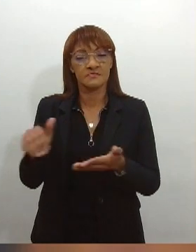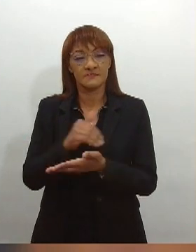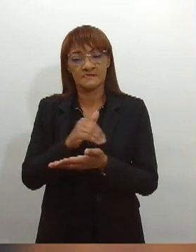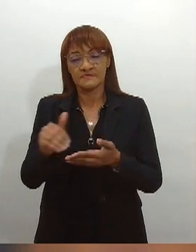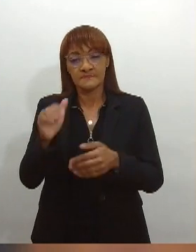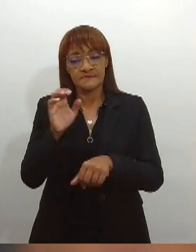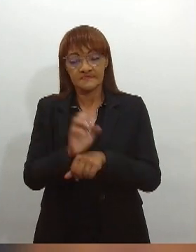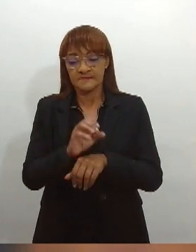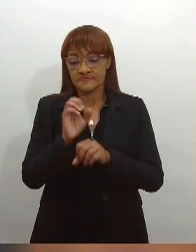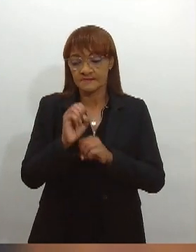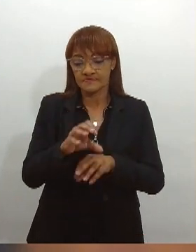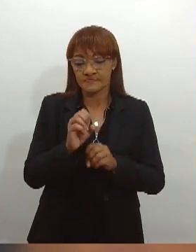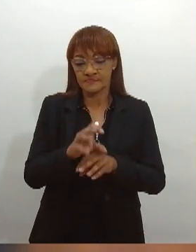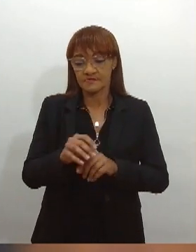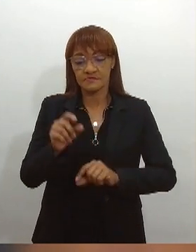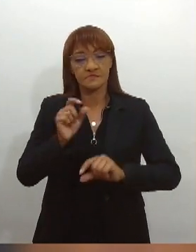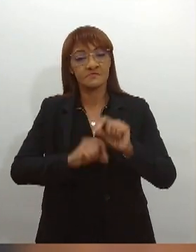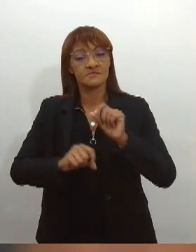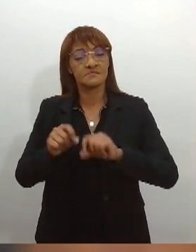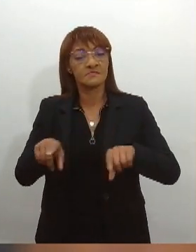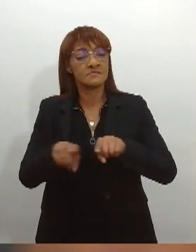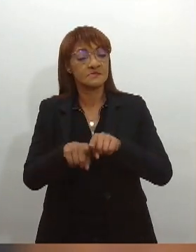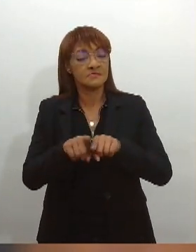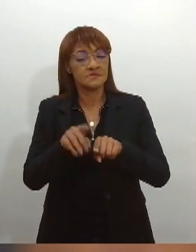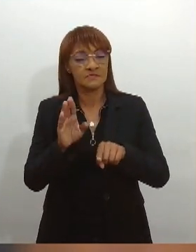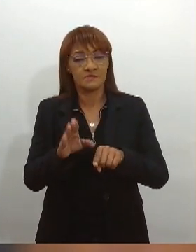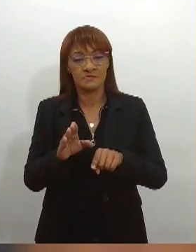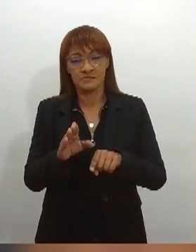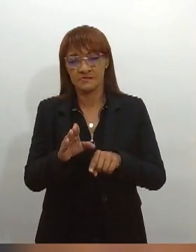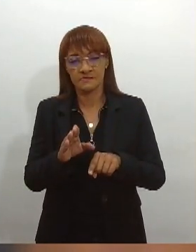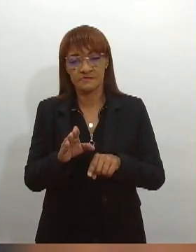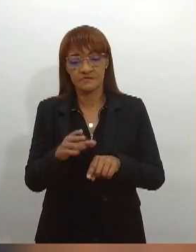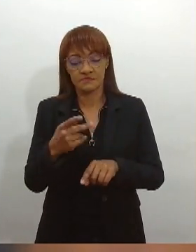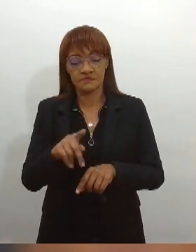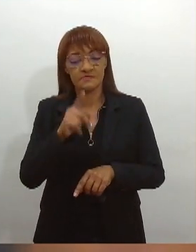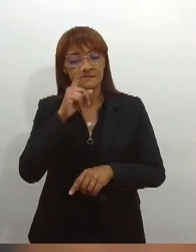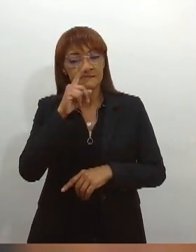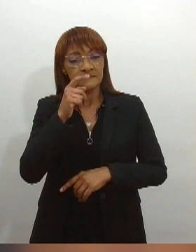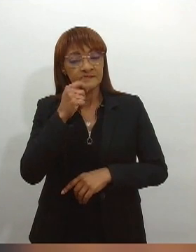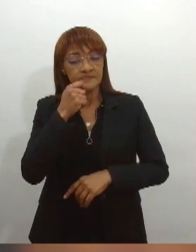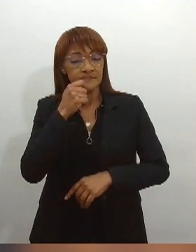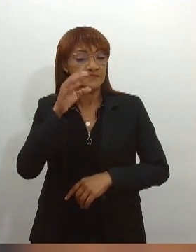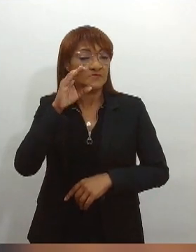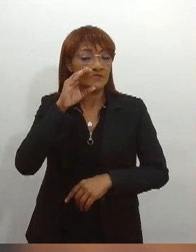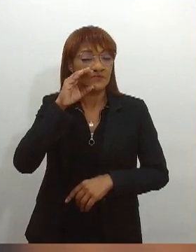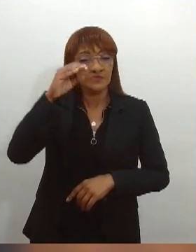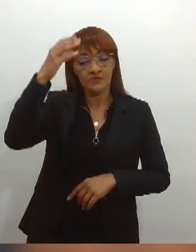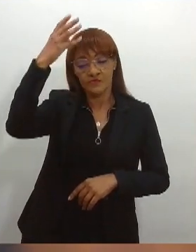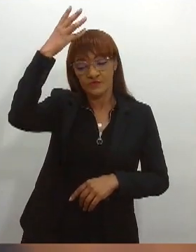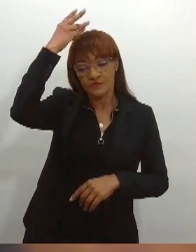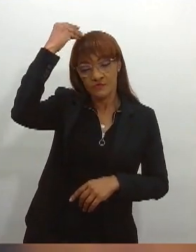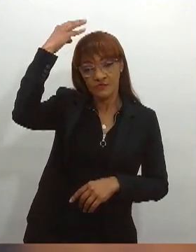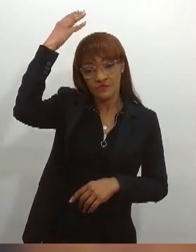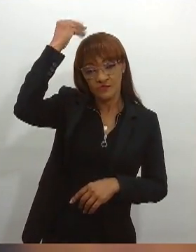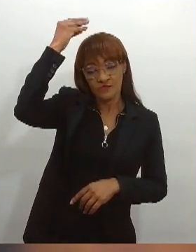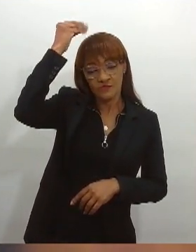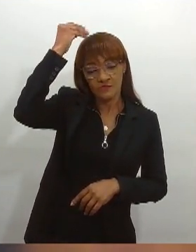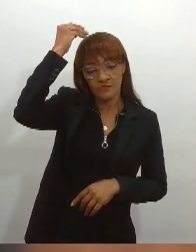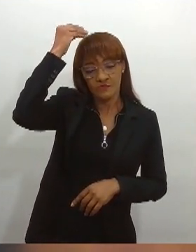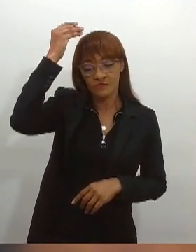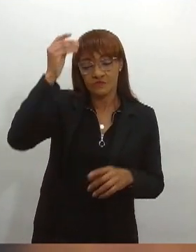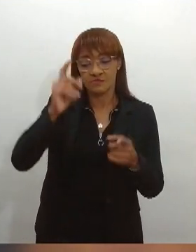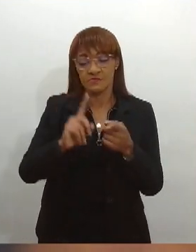com as Secretarias Municipais de Educação de Aracaju, Nossa Senhora do Socorro e São Cristóvão, para capacitar os